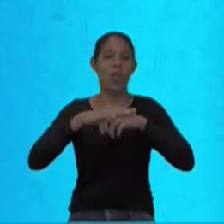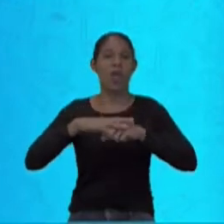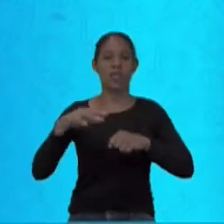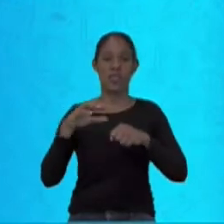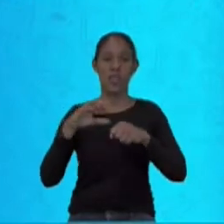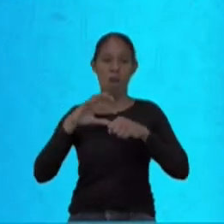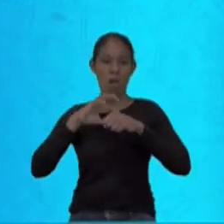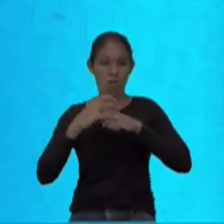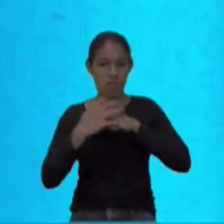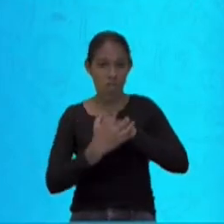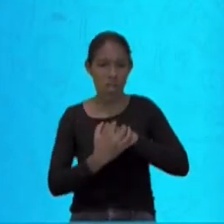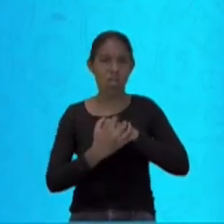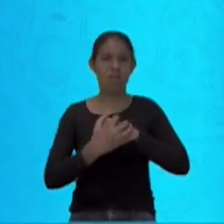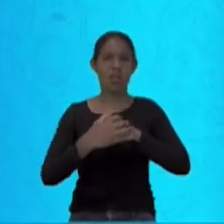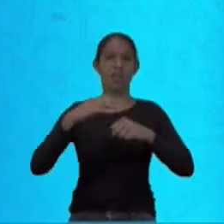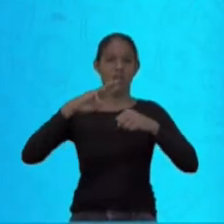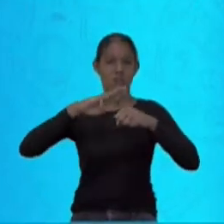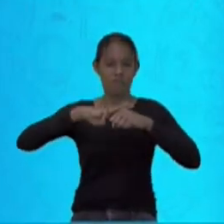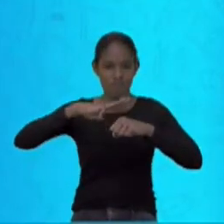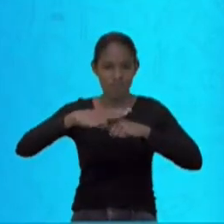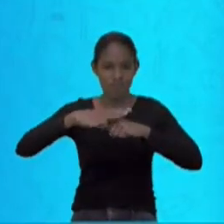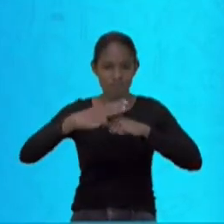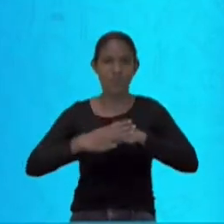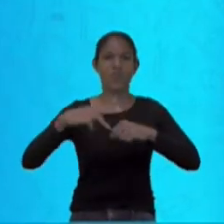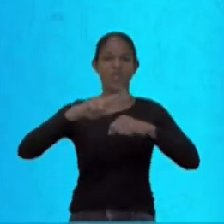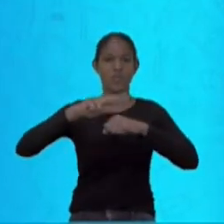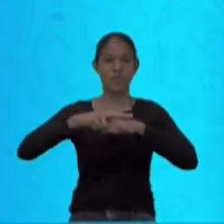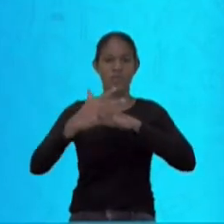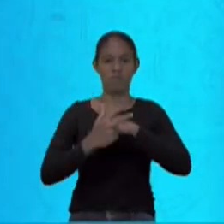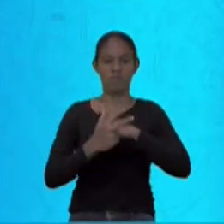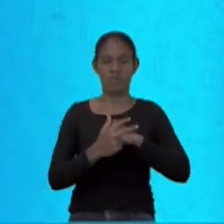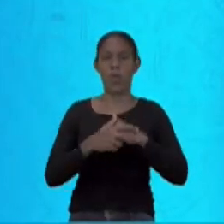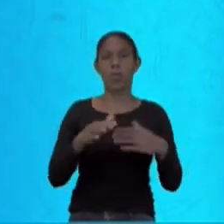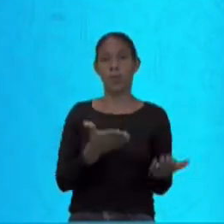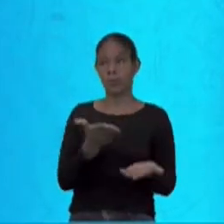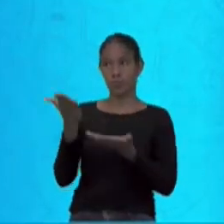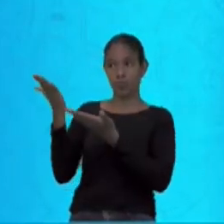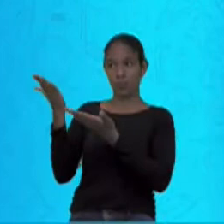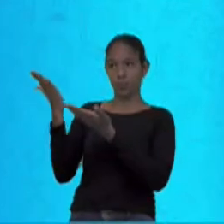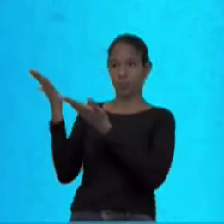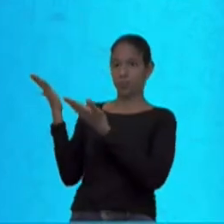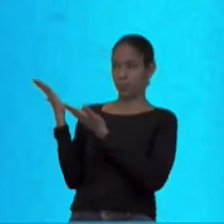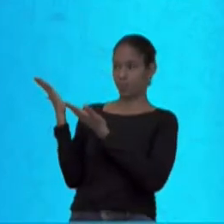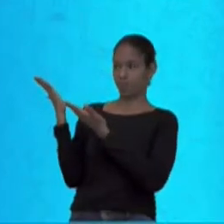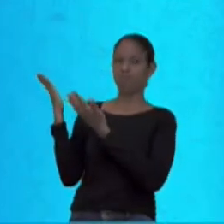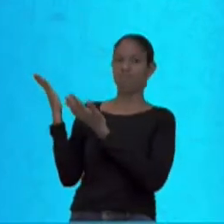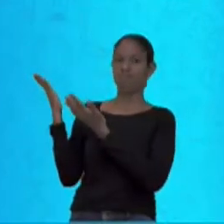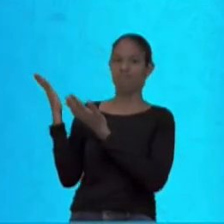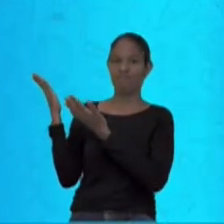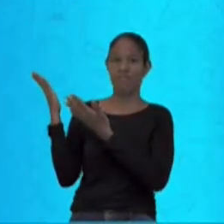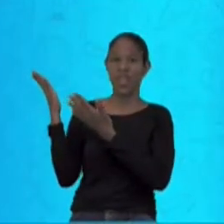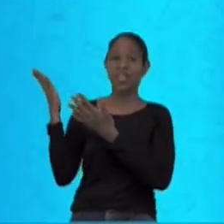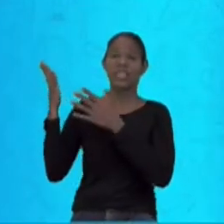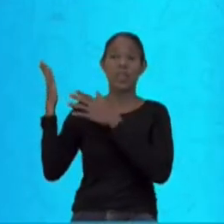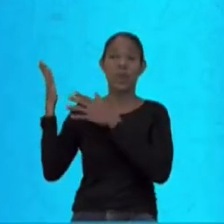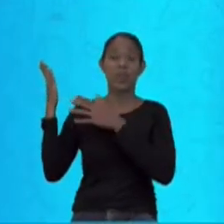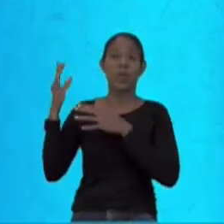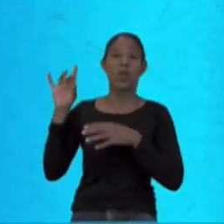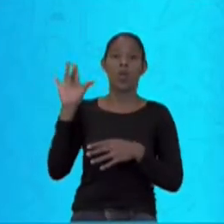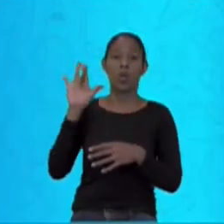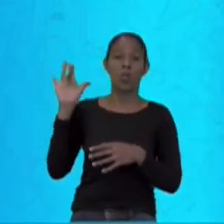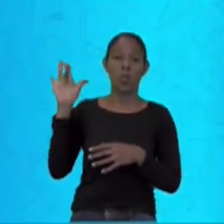A Aedes aegypti. Esse mosquito é responsável por transmitir várias doenças. Também tem como